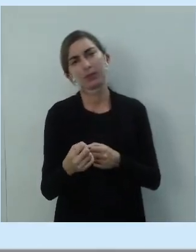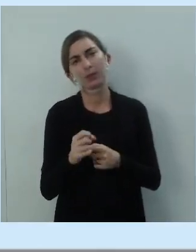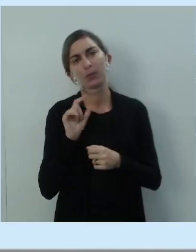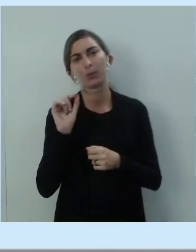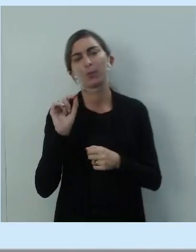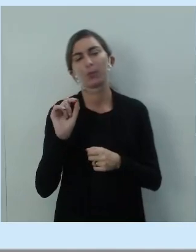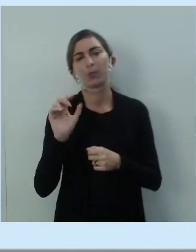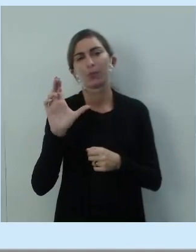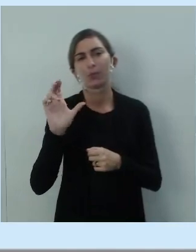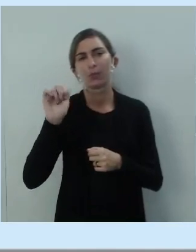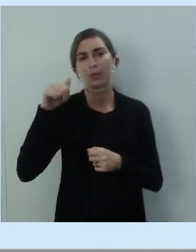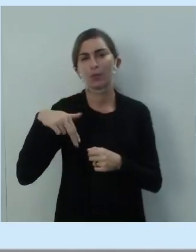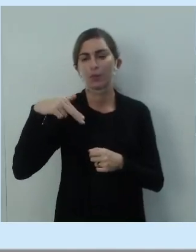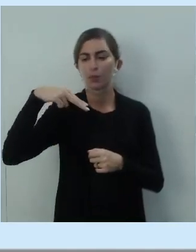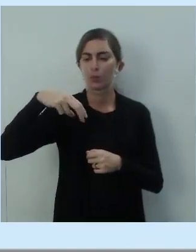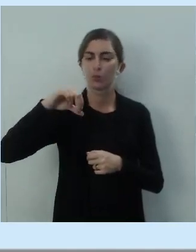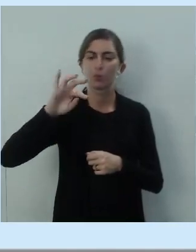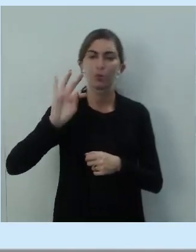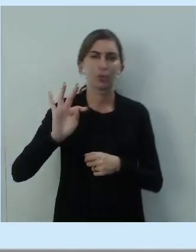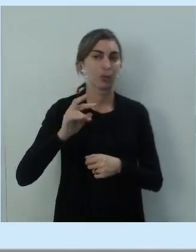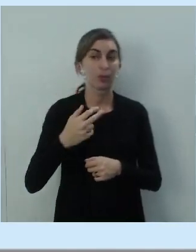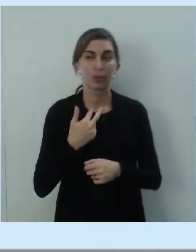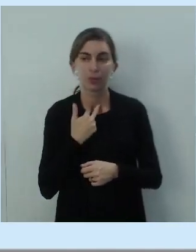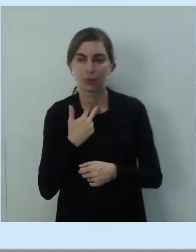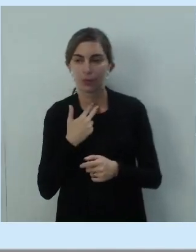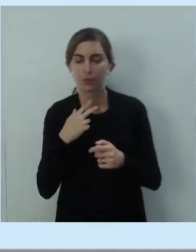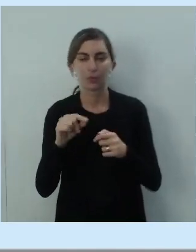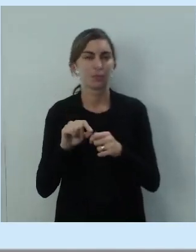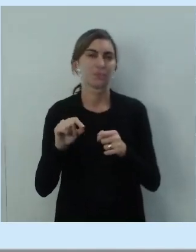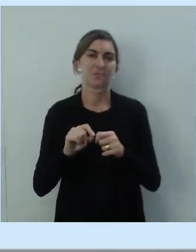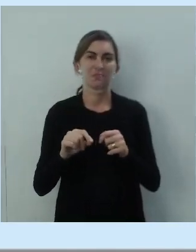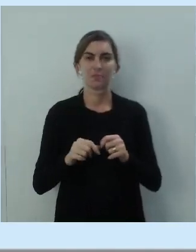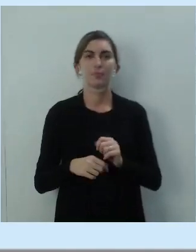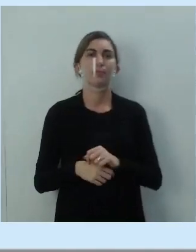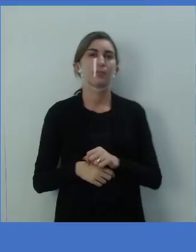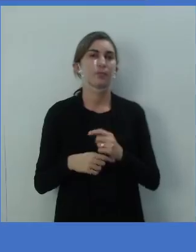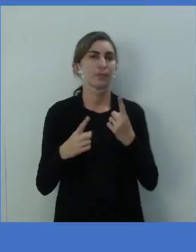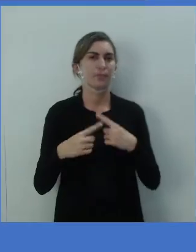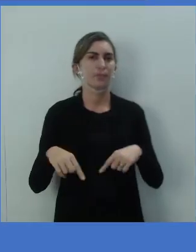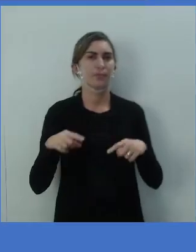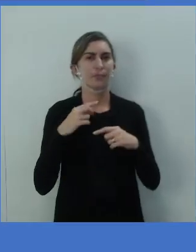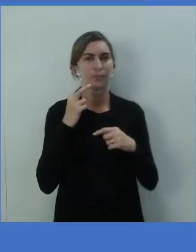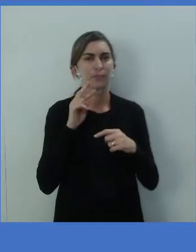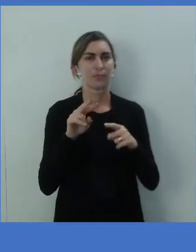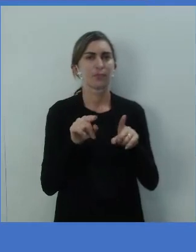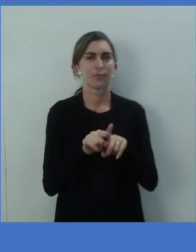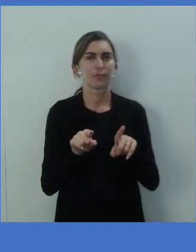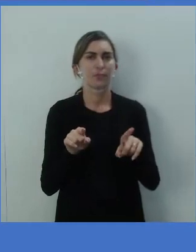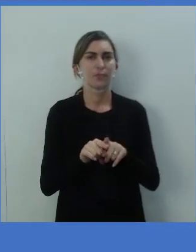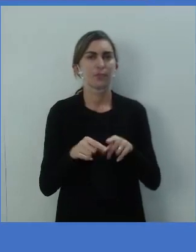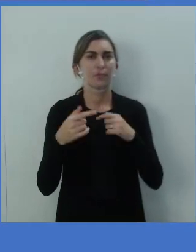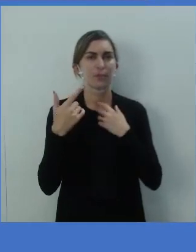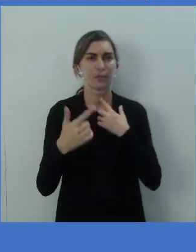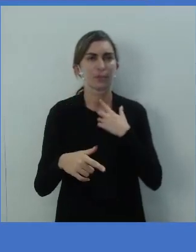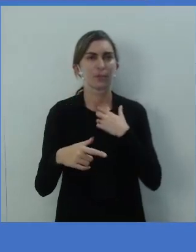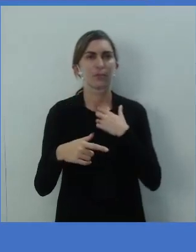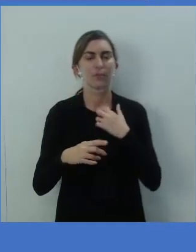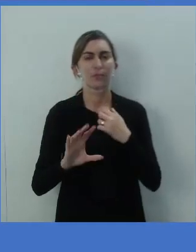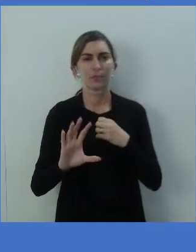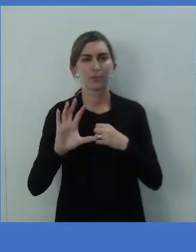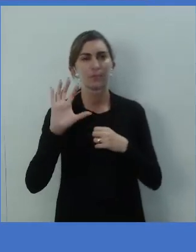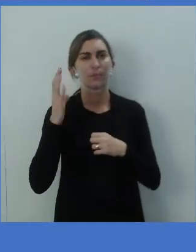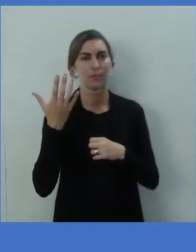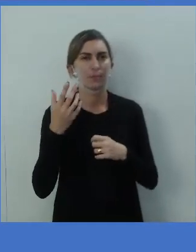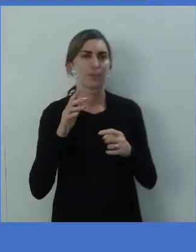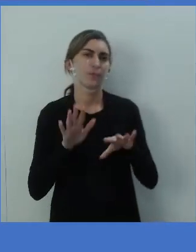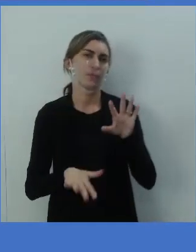que algo não pode ser feito. Para a gente ver também aí, mais uma outra situação, a